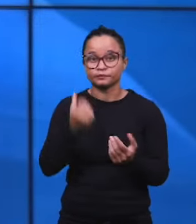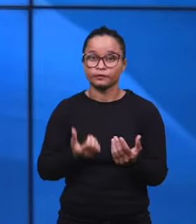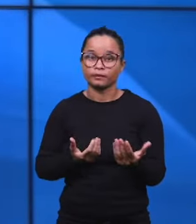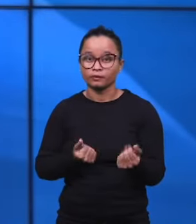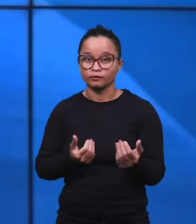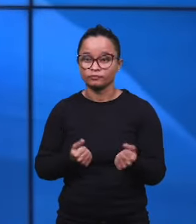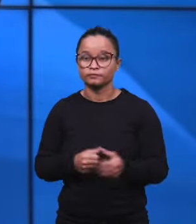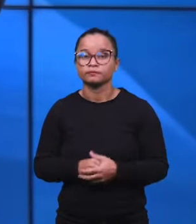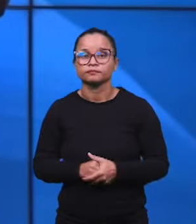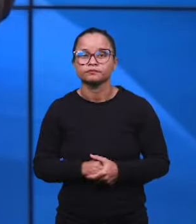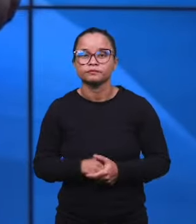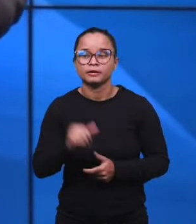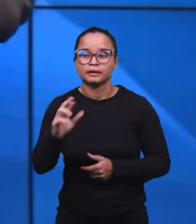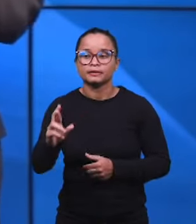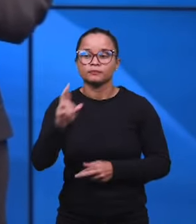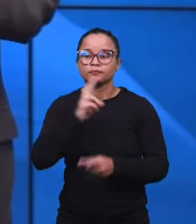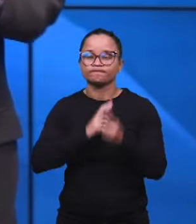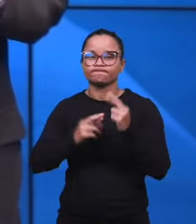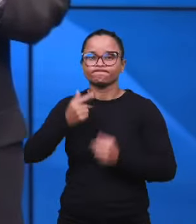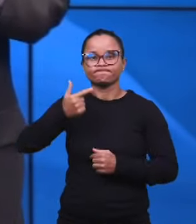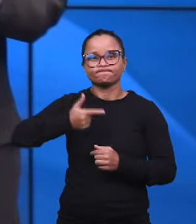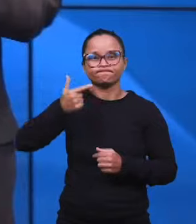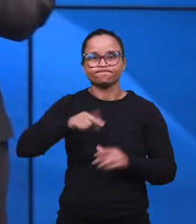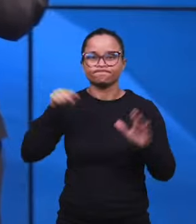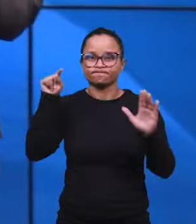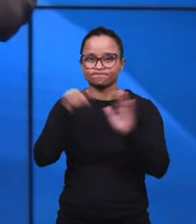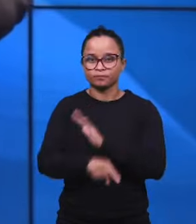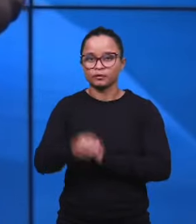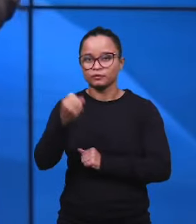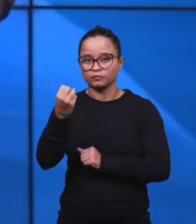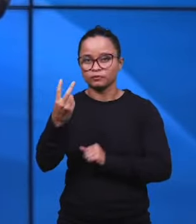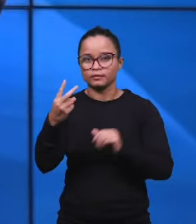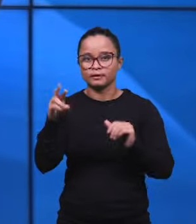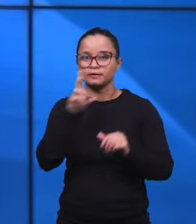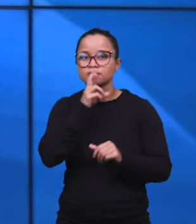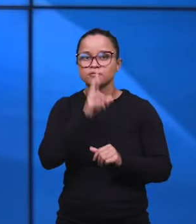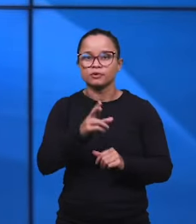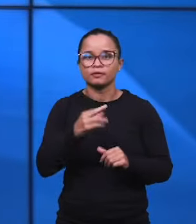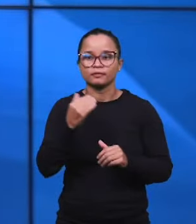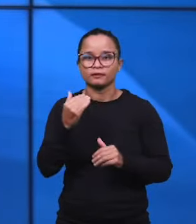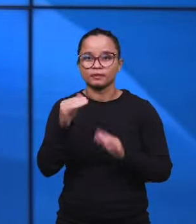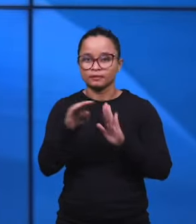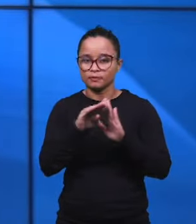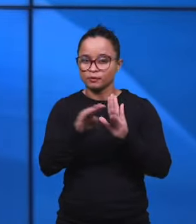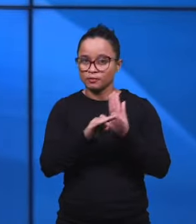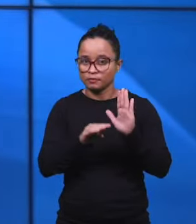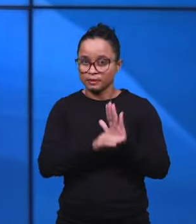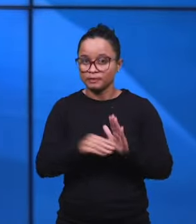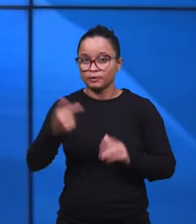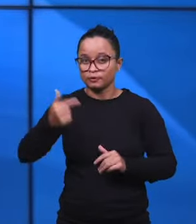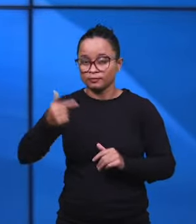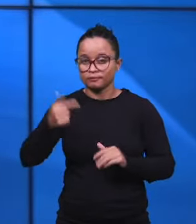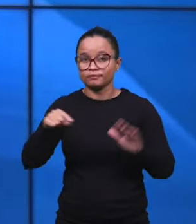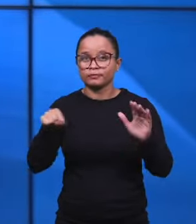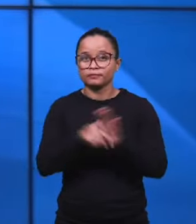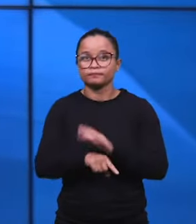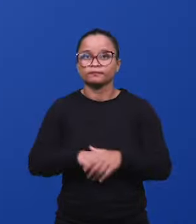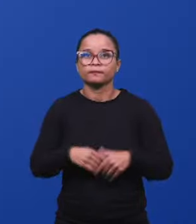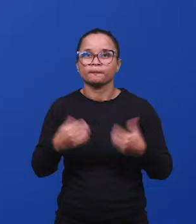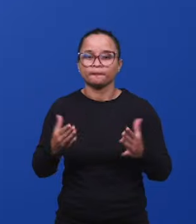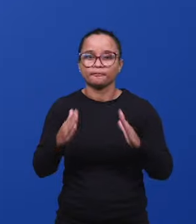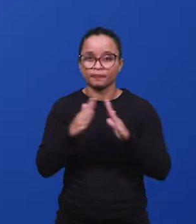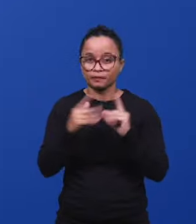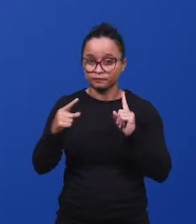dar uma resposta à nossa segunda pergunta. Então, duas respostas em sequência para a nossa segunda pergunta.